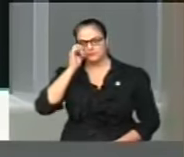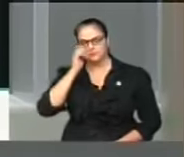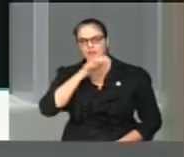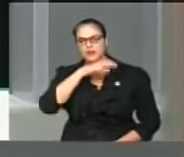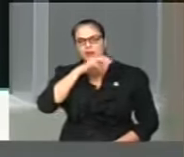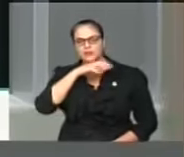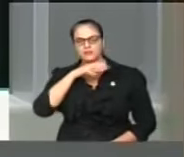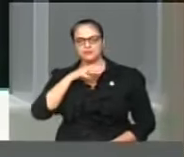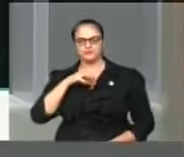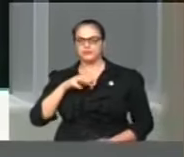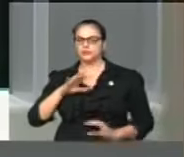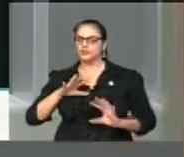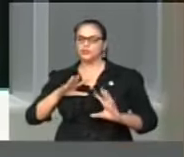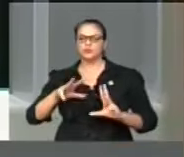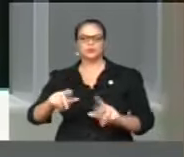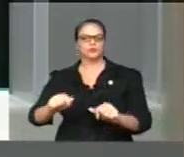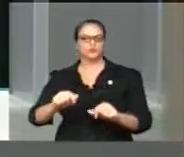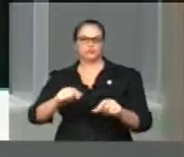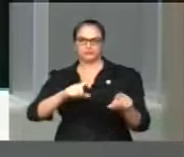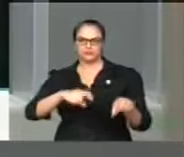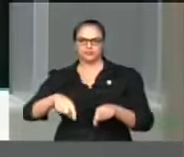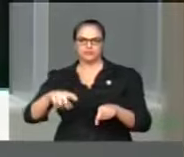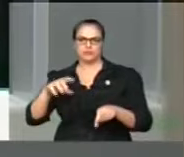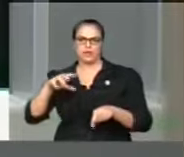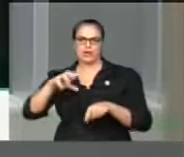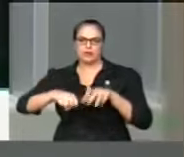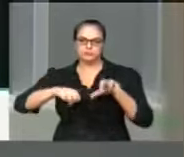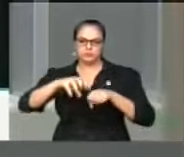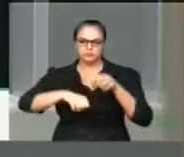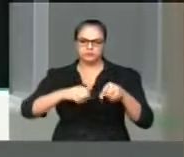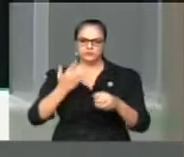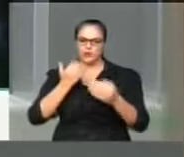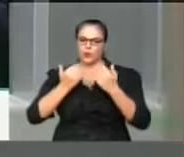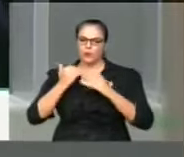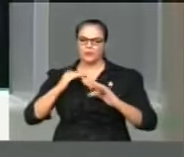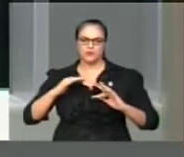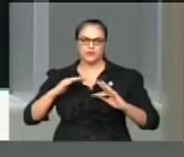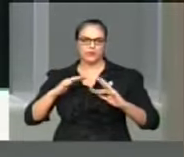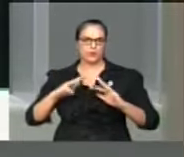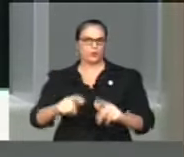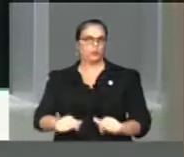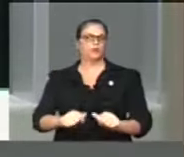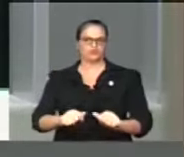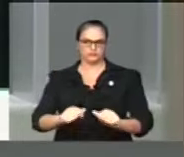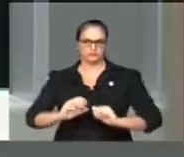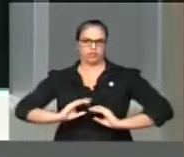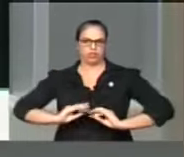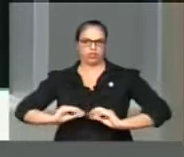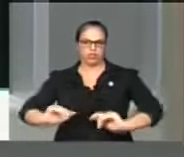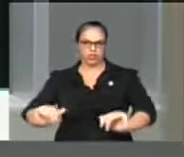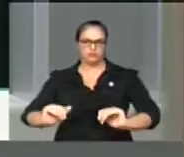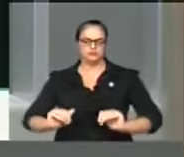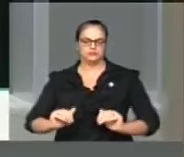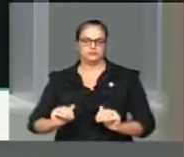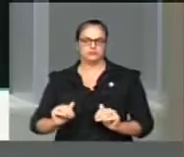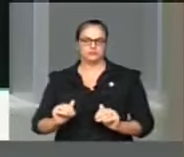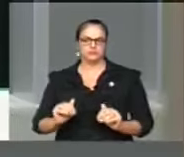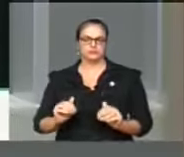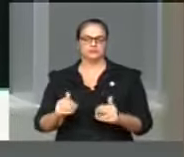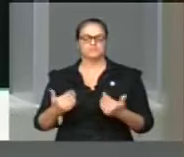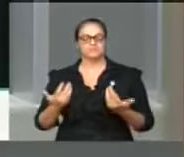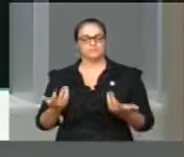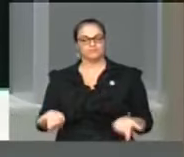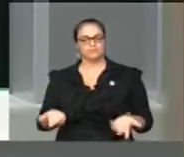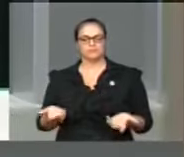fazendas afora e comendo tudo que vê pela frente. Nós já estamos aqui, Sr.